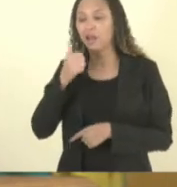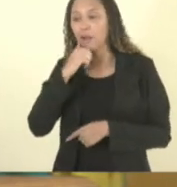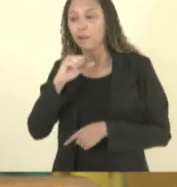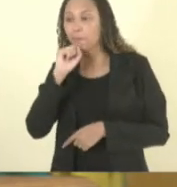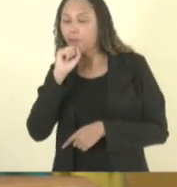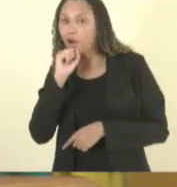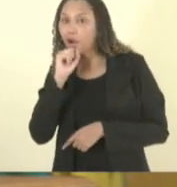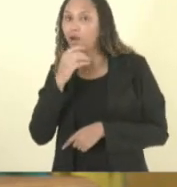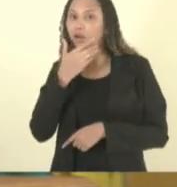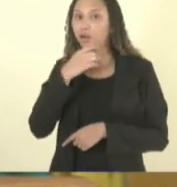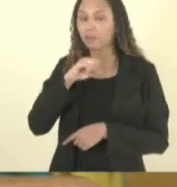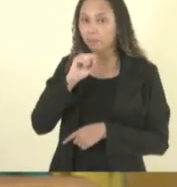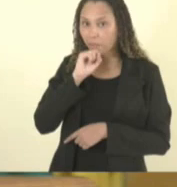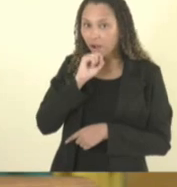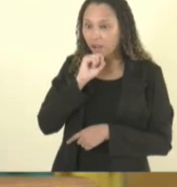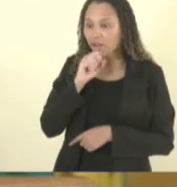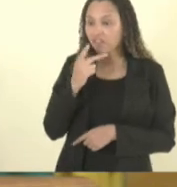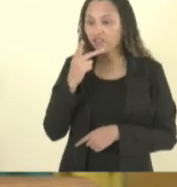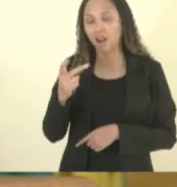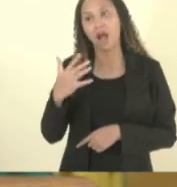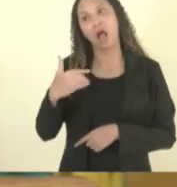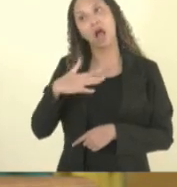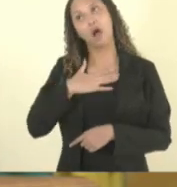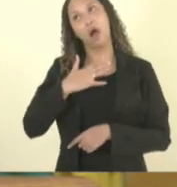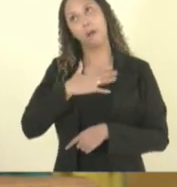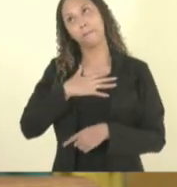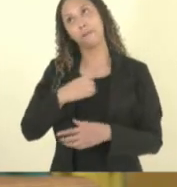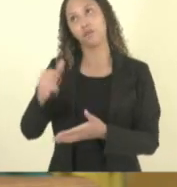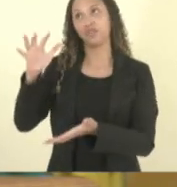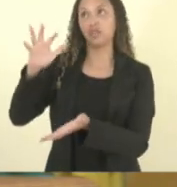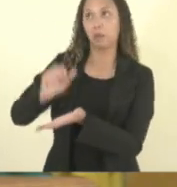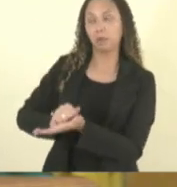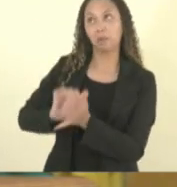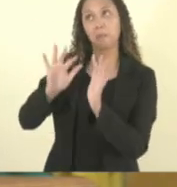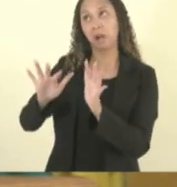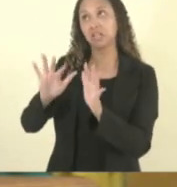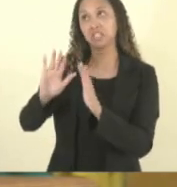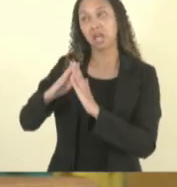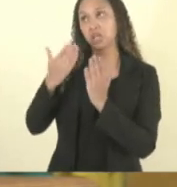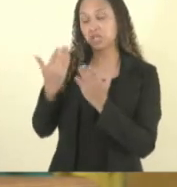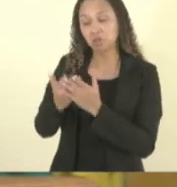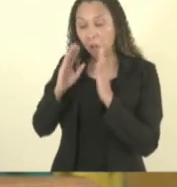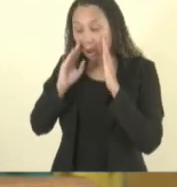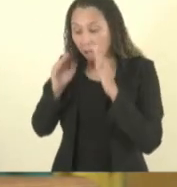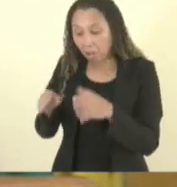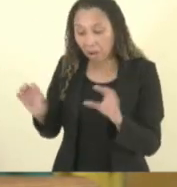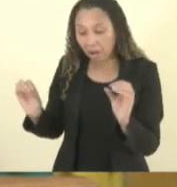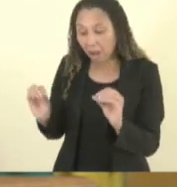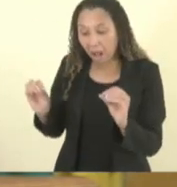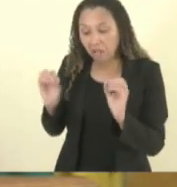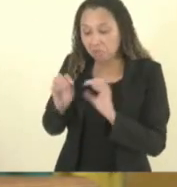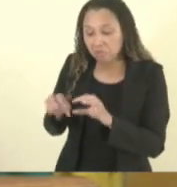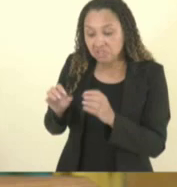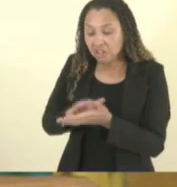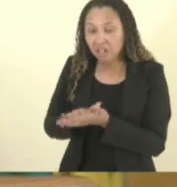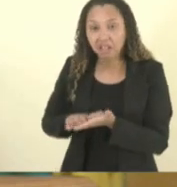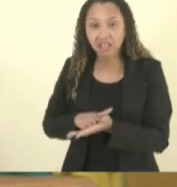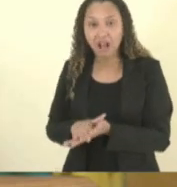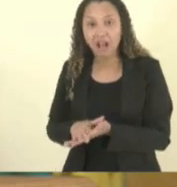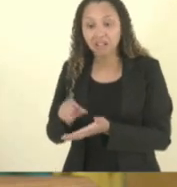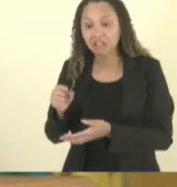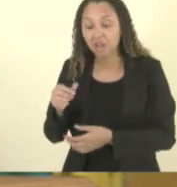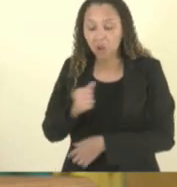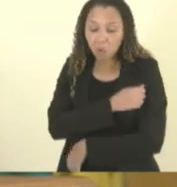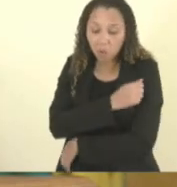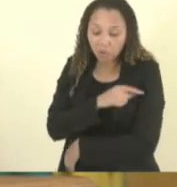que ele está excluído dentro da própria escola porque a escola não tem o olhar sensível porque o estudante não está desenvolvendo porque não tem